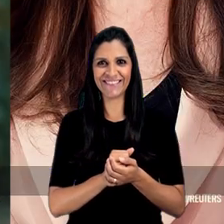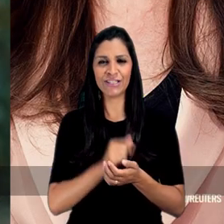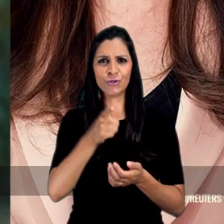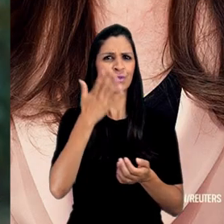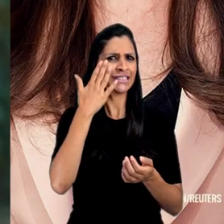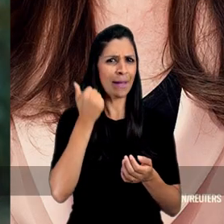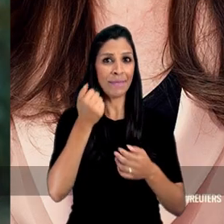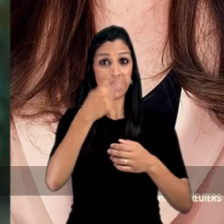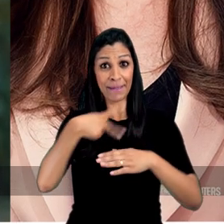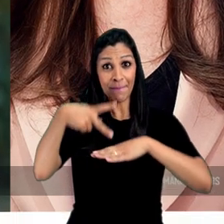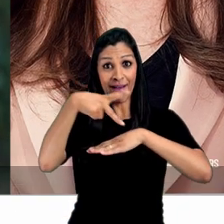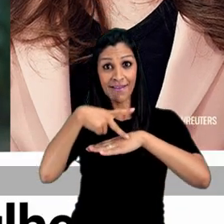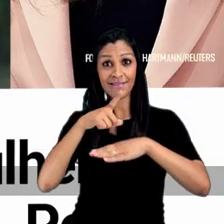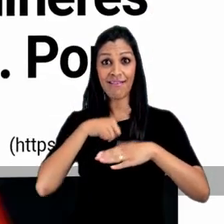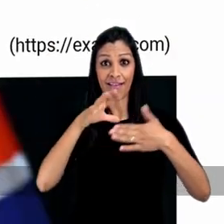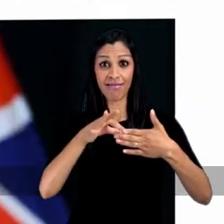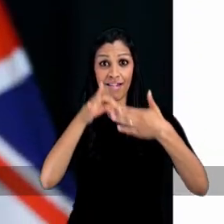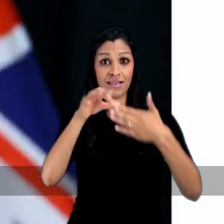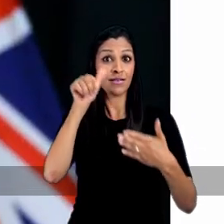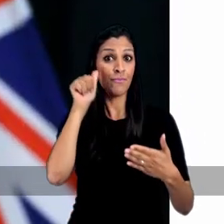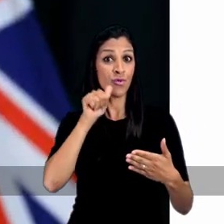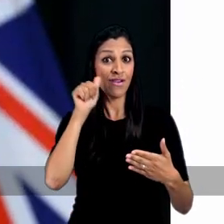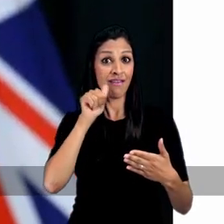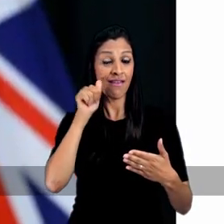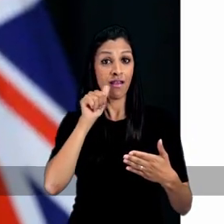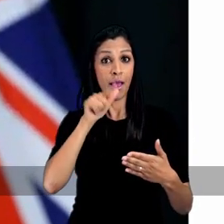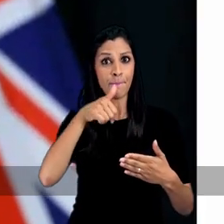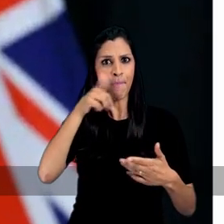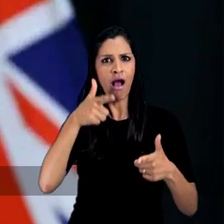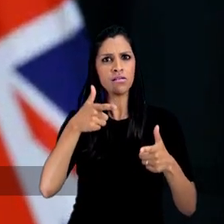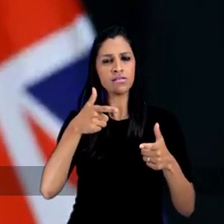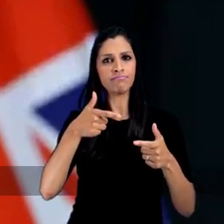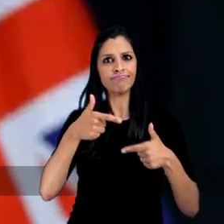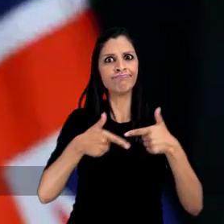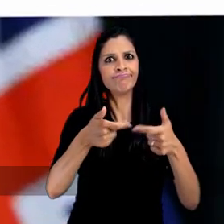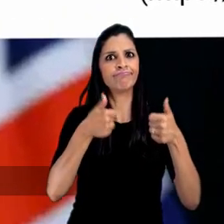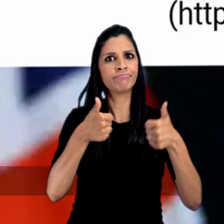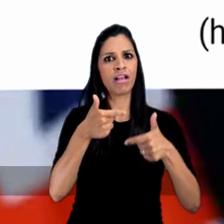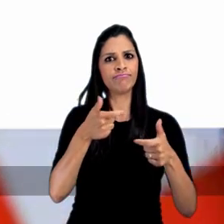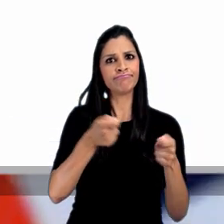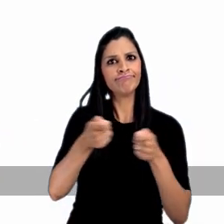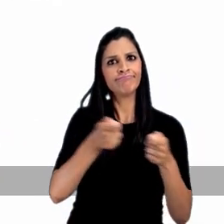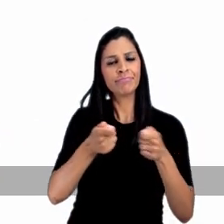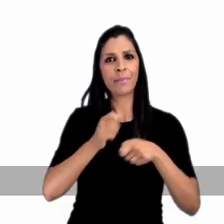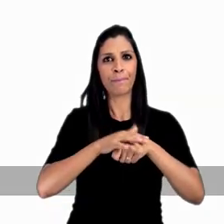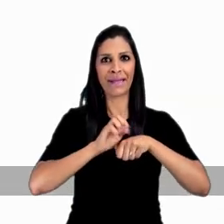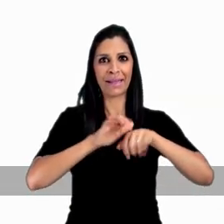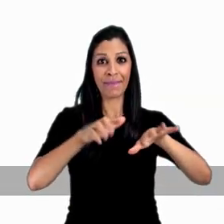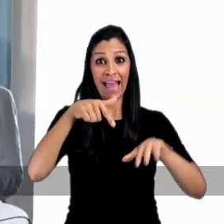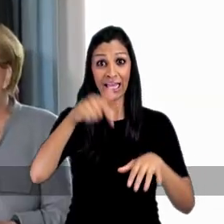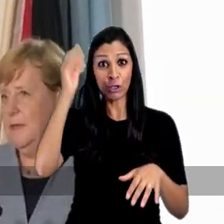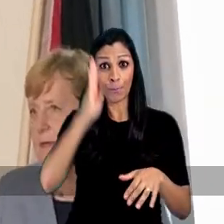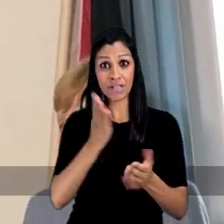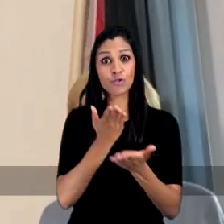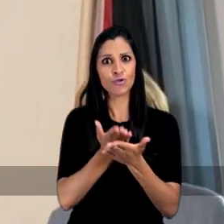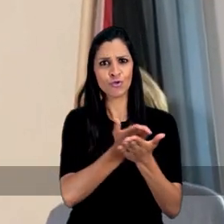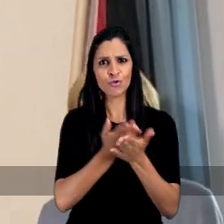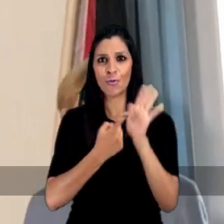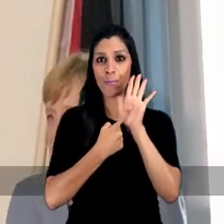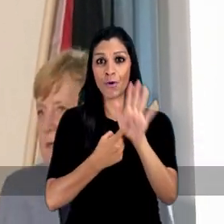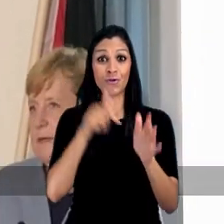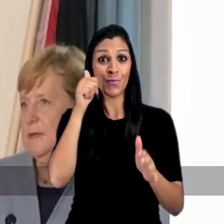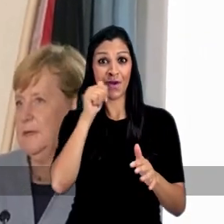Tu sabia que países liderados por mulheres são os mais eficientes no controle da pandemia? E que aqui no Brasil,